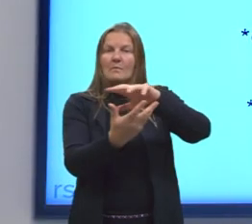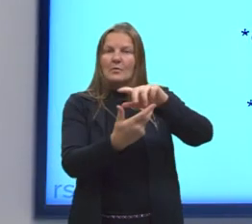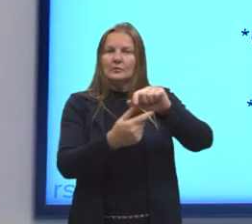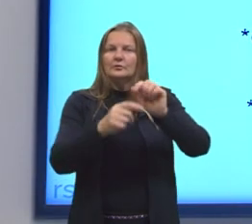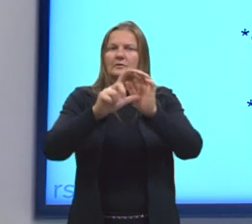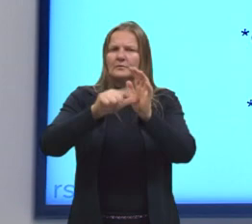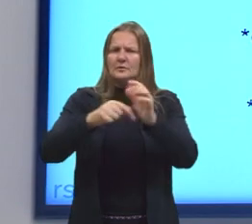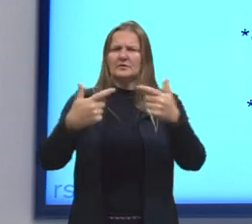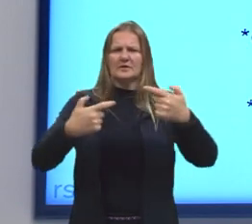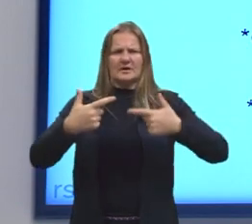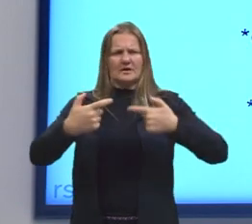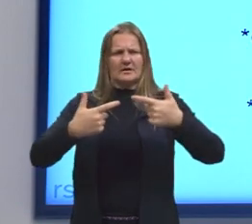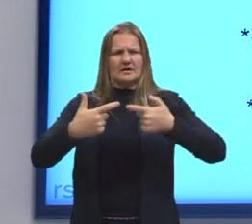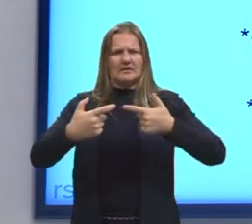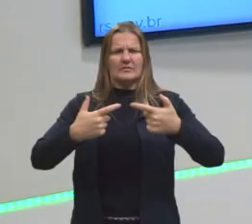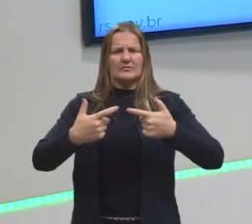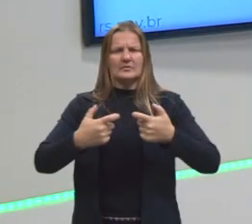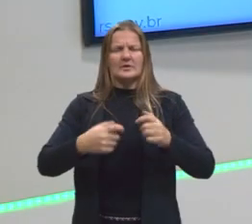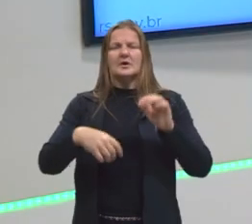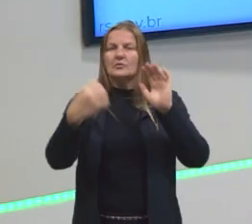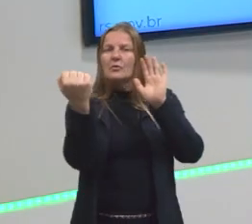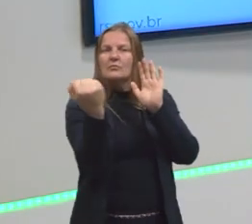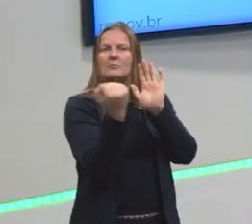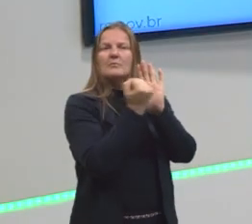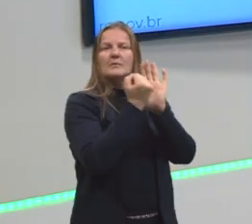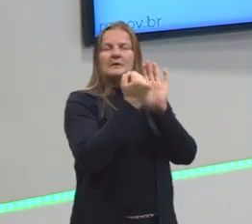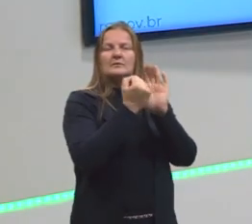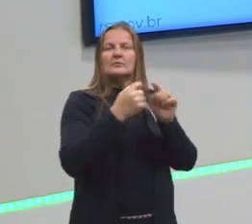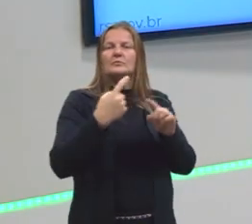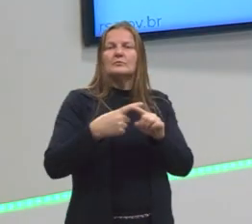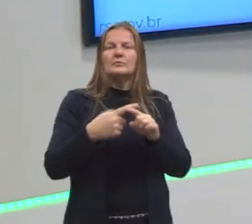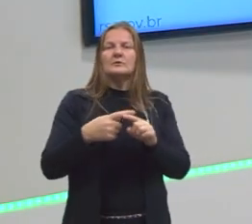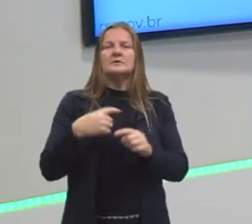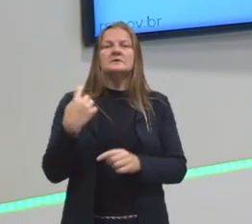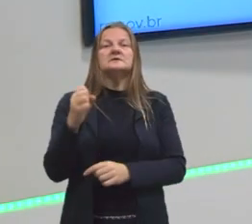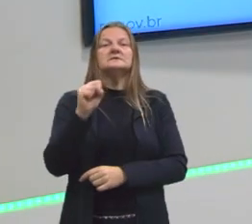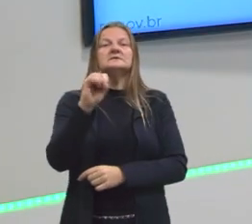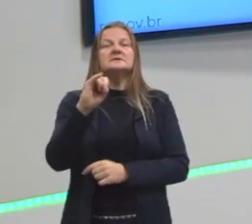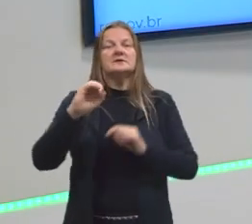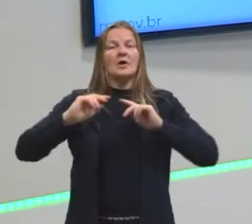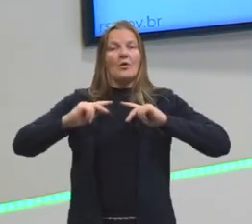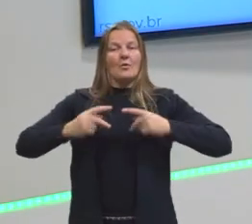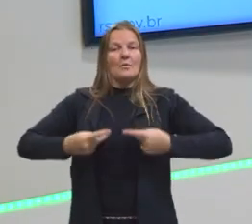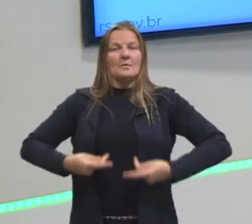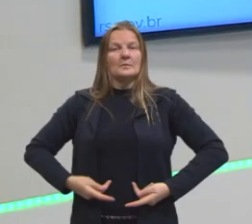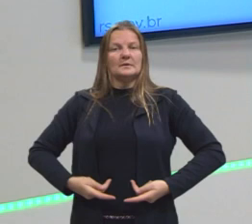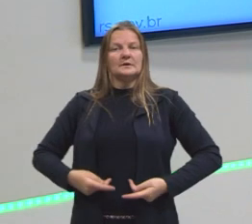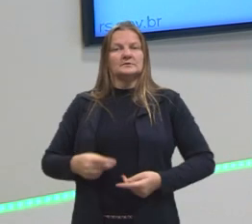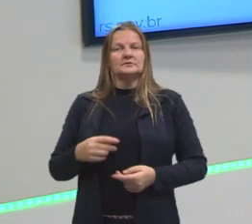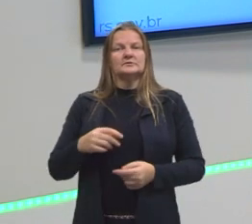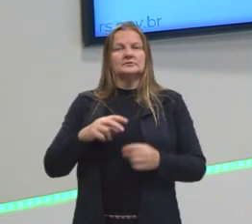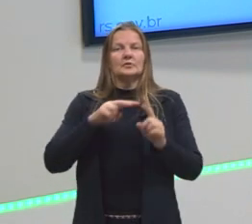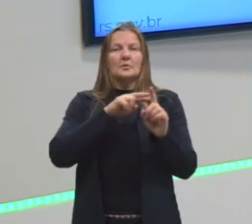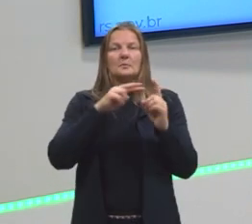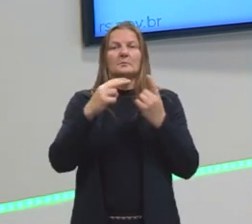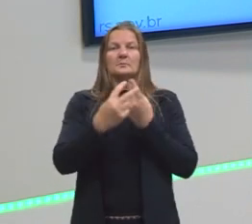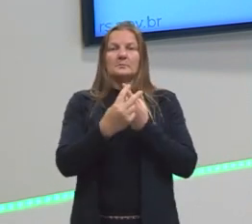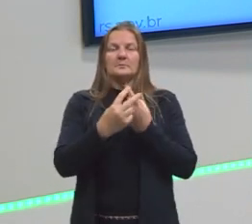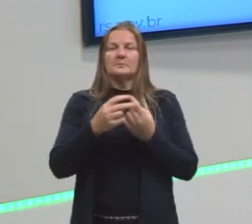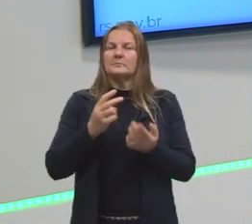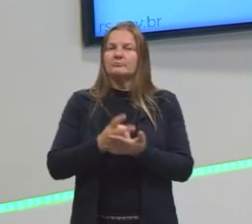a Segunda Guerra Mundial também é um marco, porque se a humanidade tivesse continuado aquela perspectiva